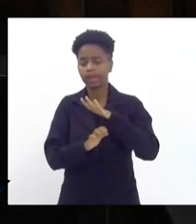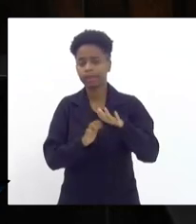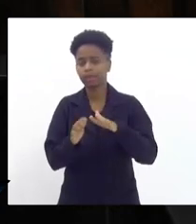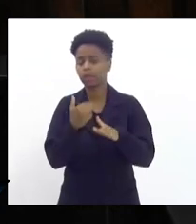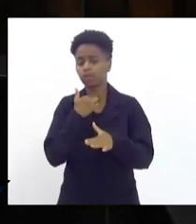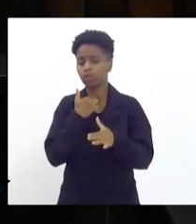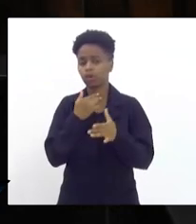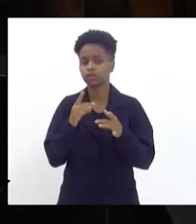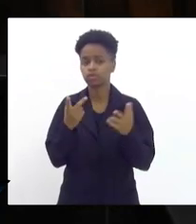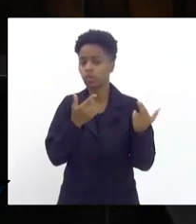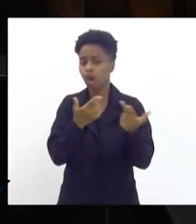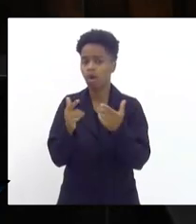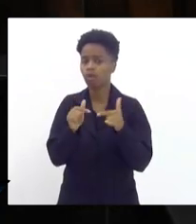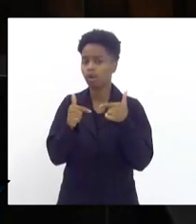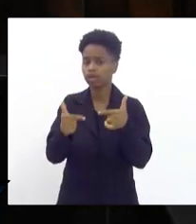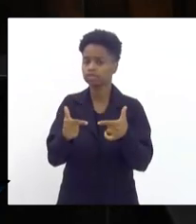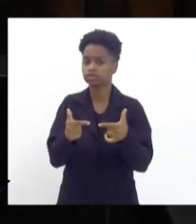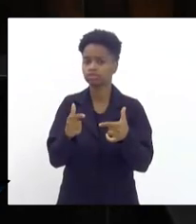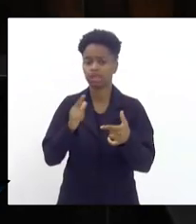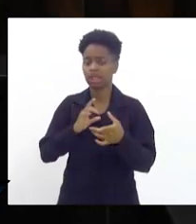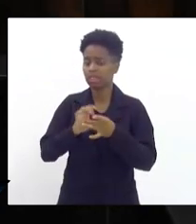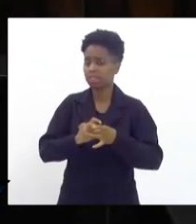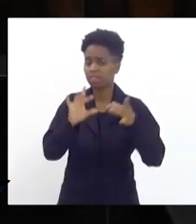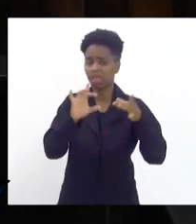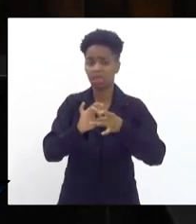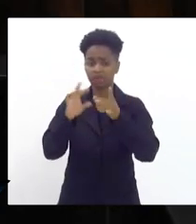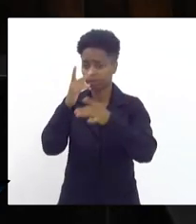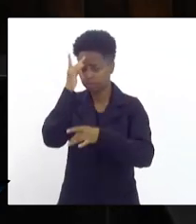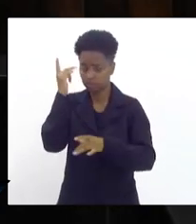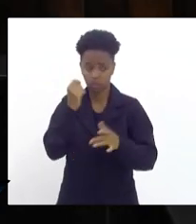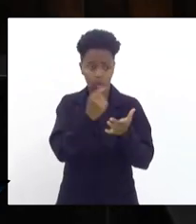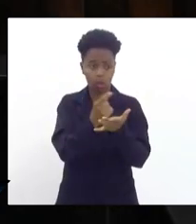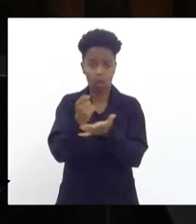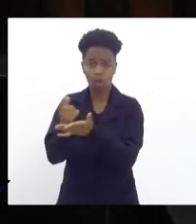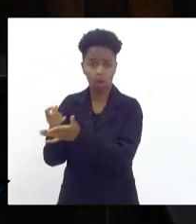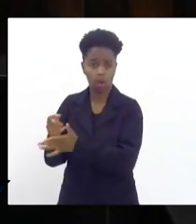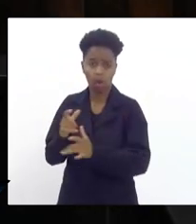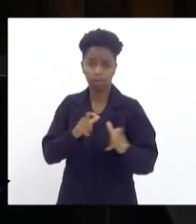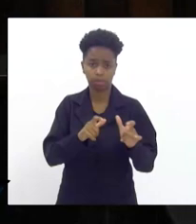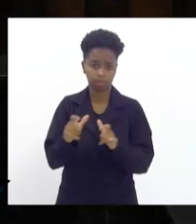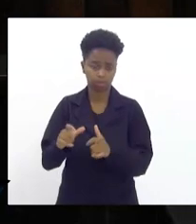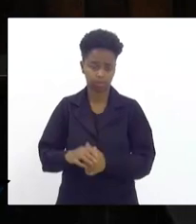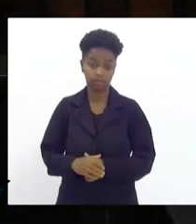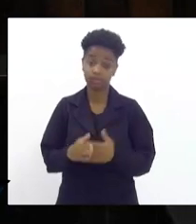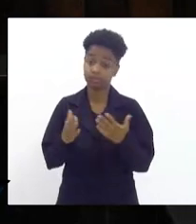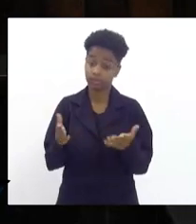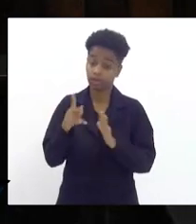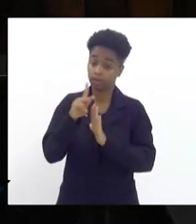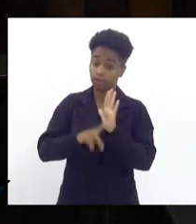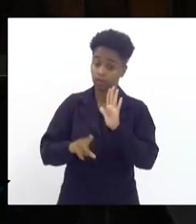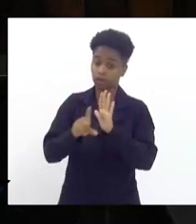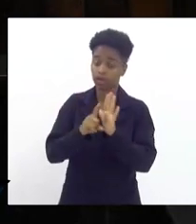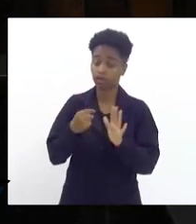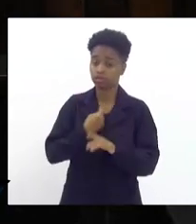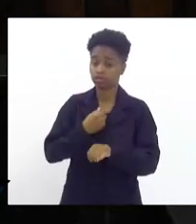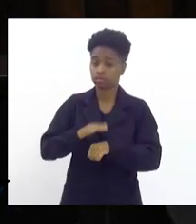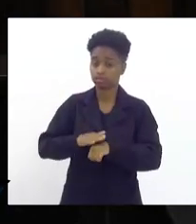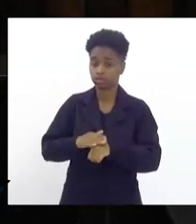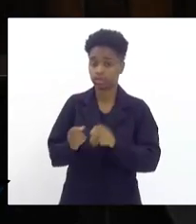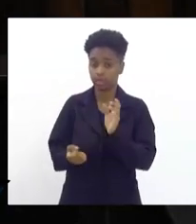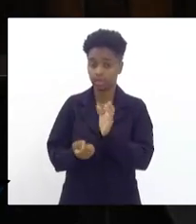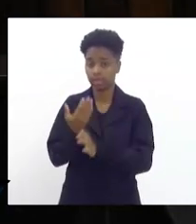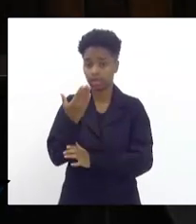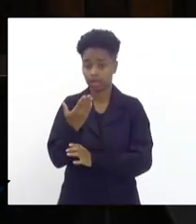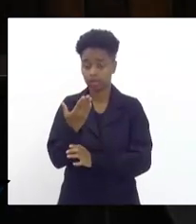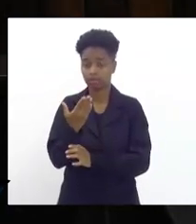dar esse direito da livre concorrência do usuário poder fazer essa opção então esse projeto de lei de nossa autoria vem